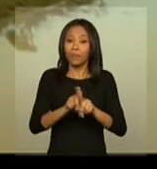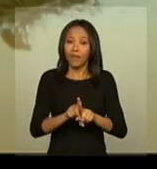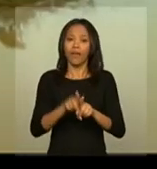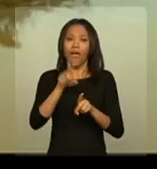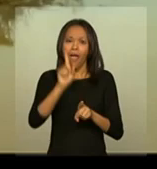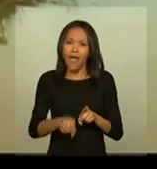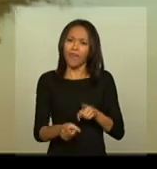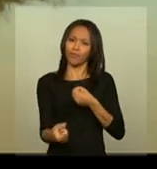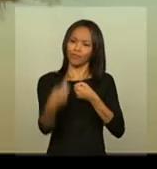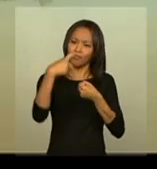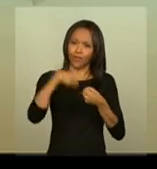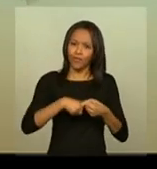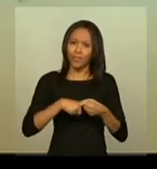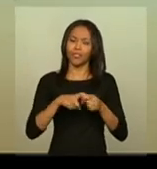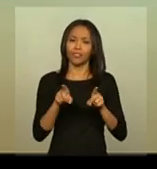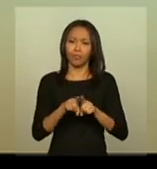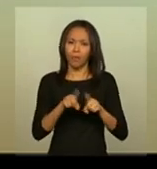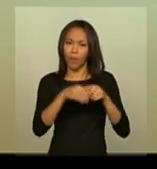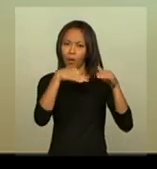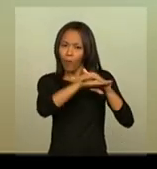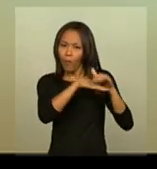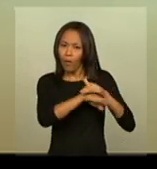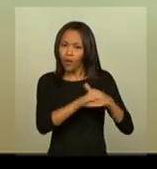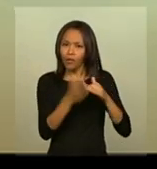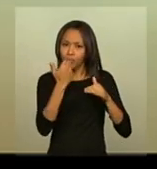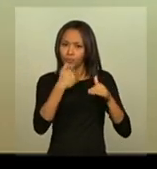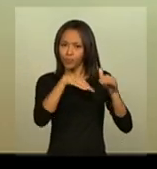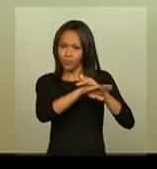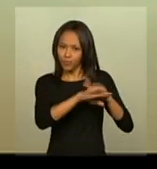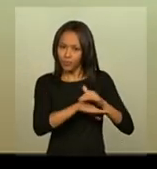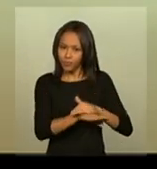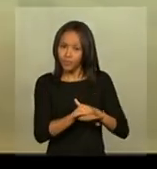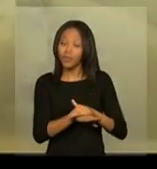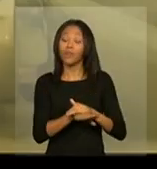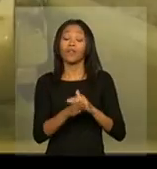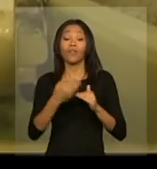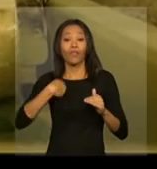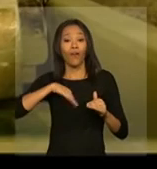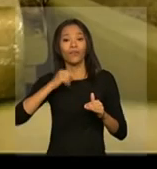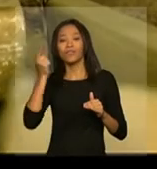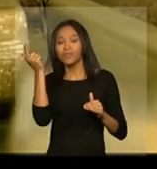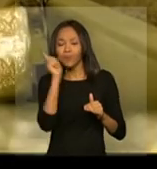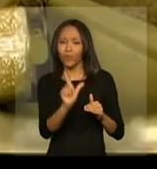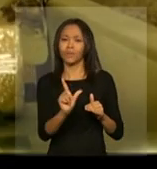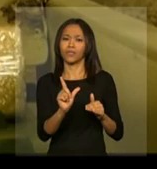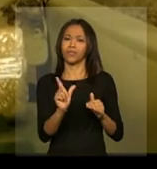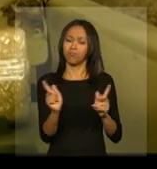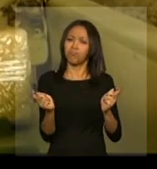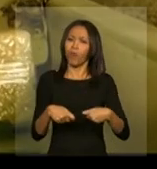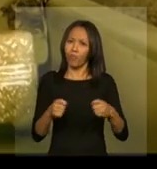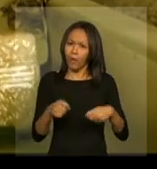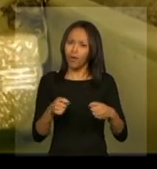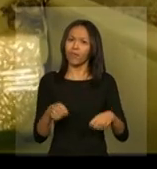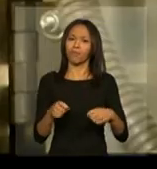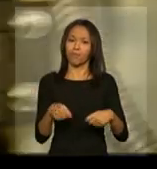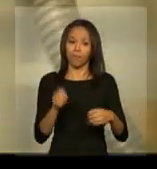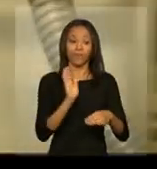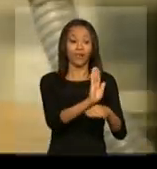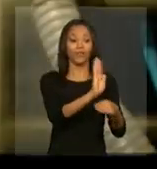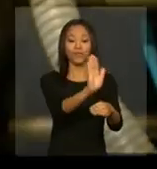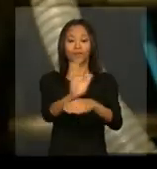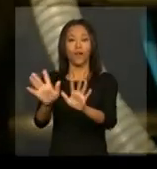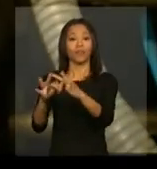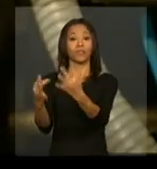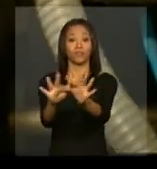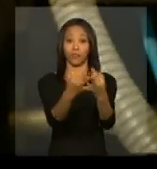convênio com a Conab de Formação de Estoque, nós temos criado condições para contribuir com as famílias